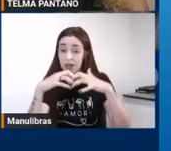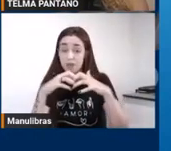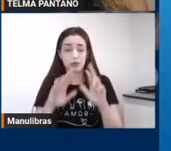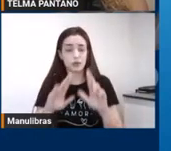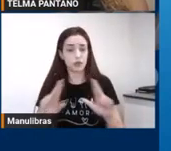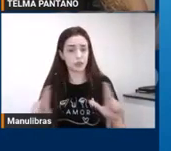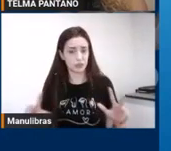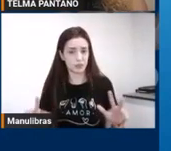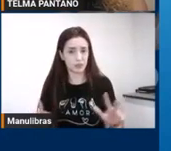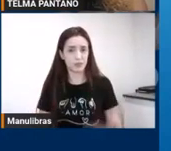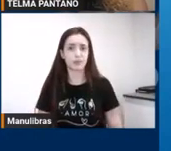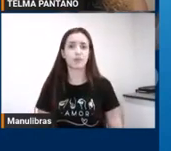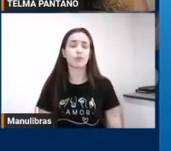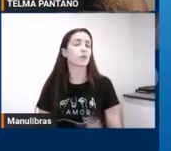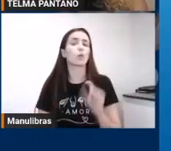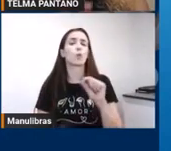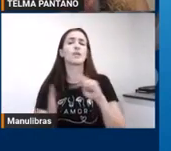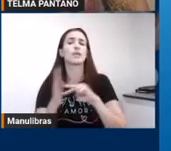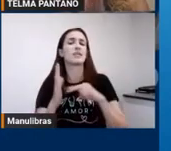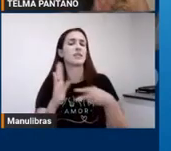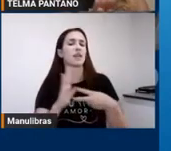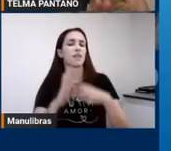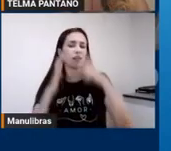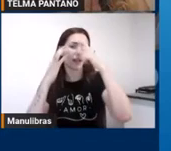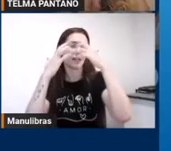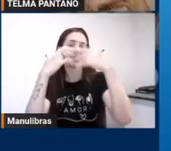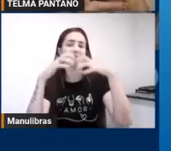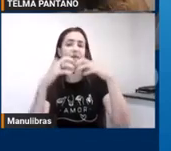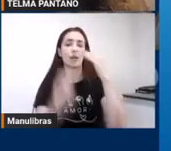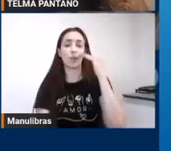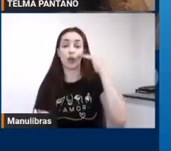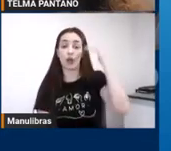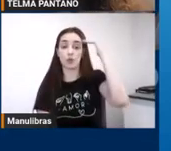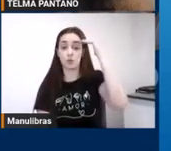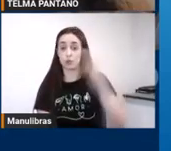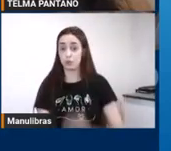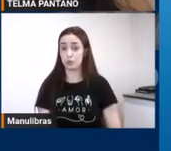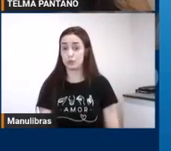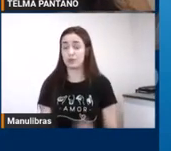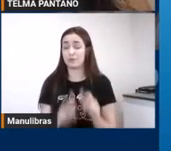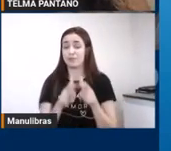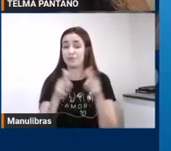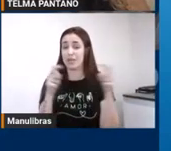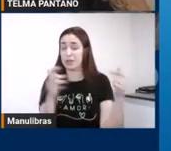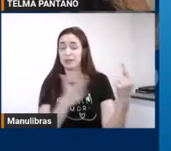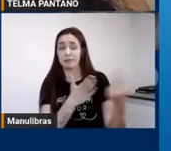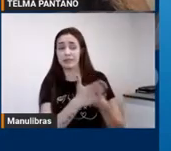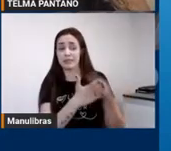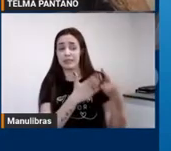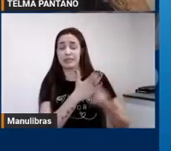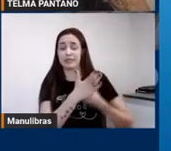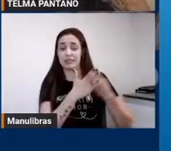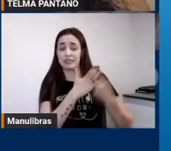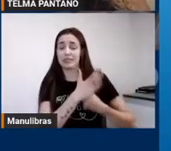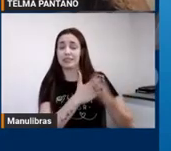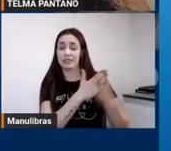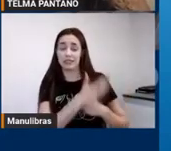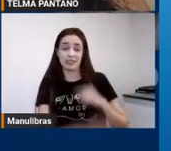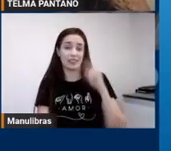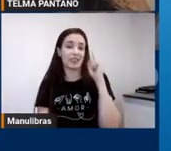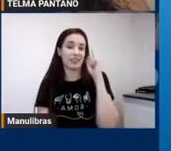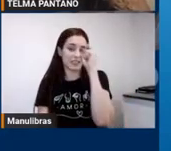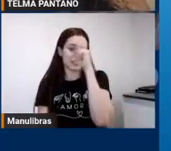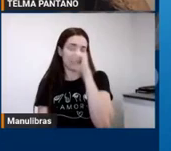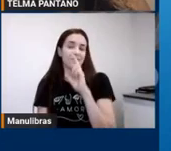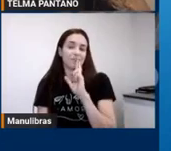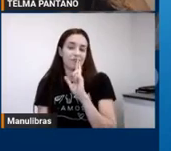o que é um cérebro adulto? Essa é a grande pergunta que não quer calar. A grande pergunta que... Eu